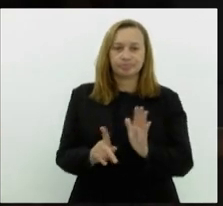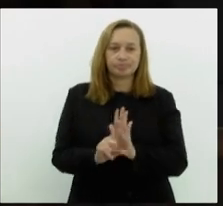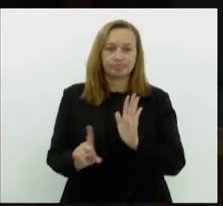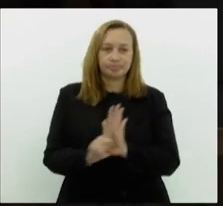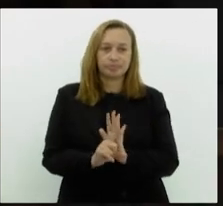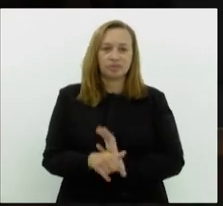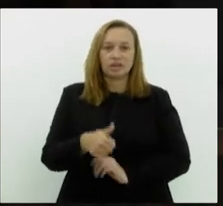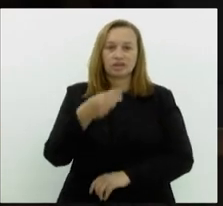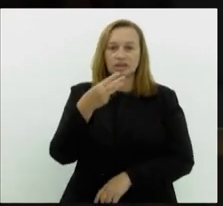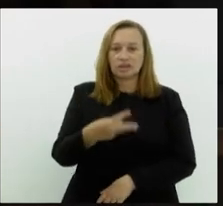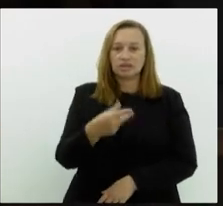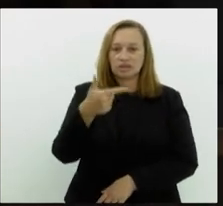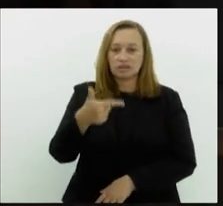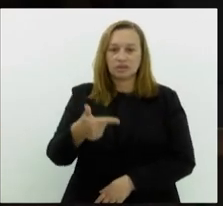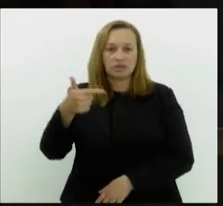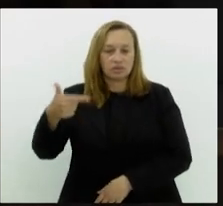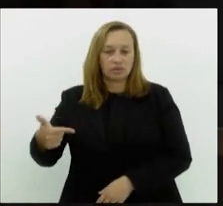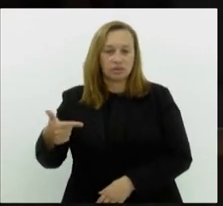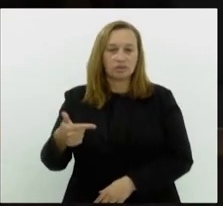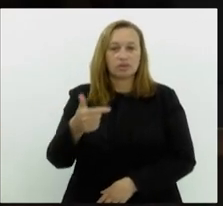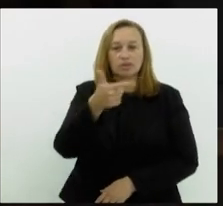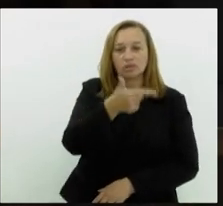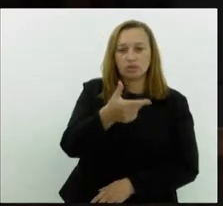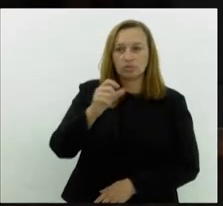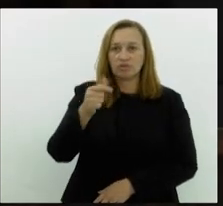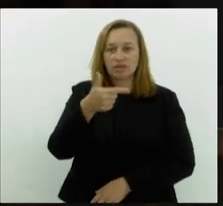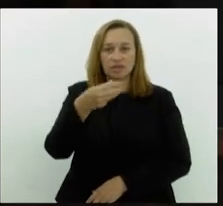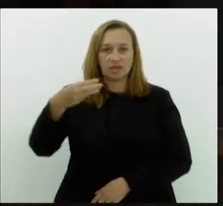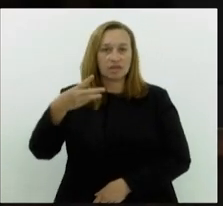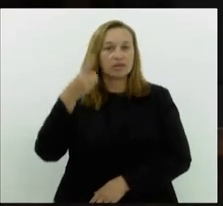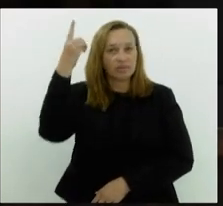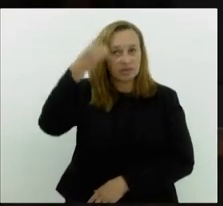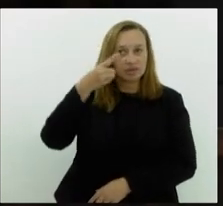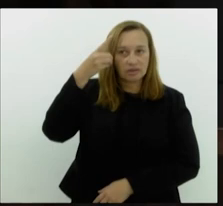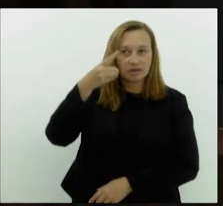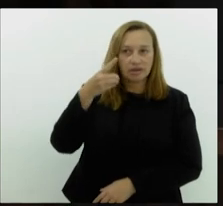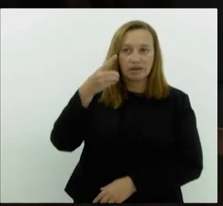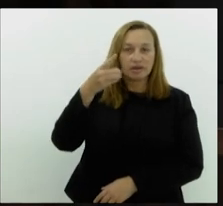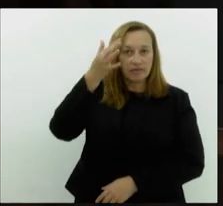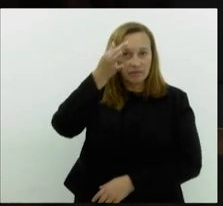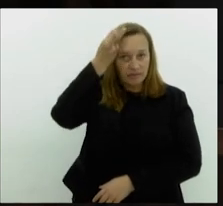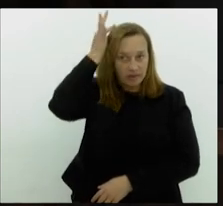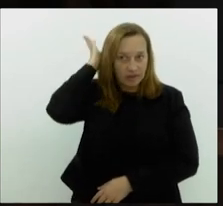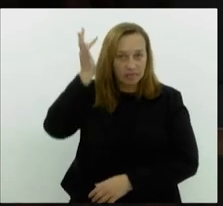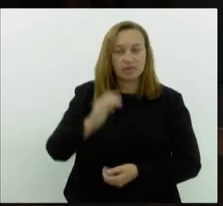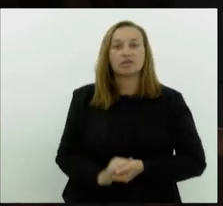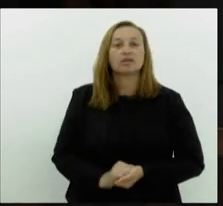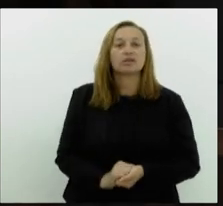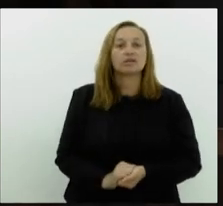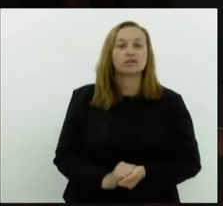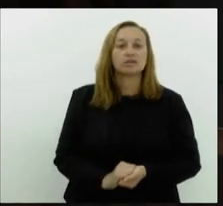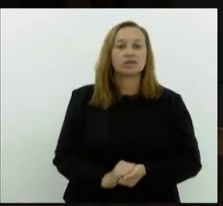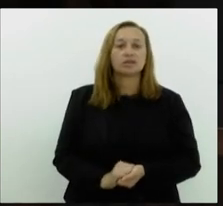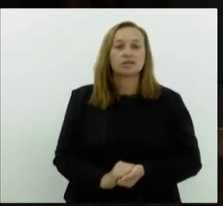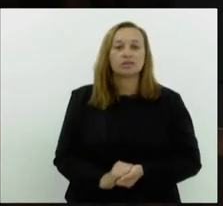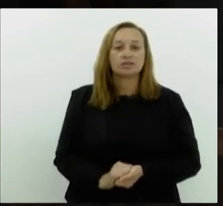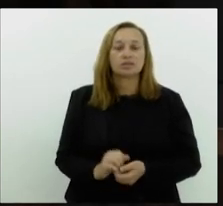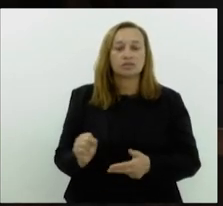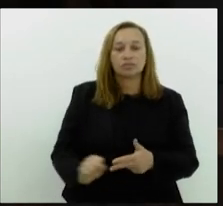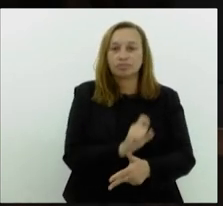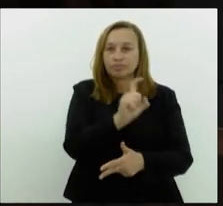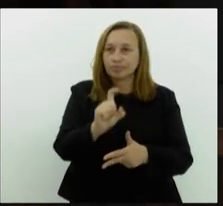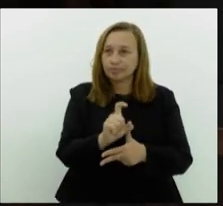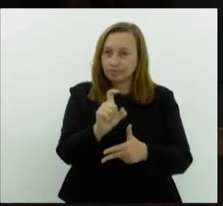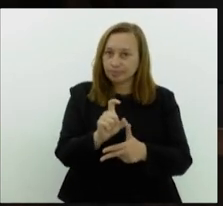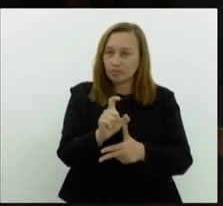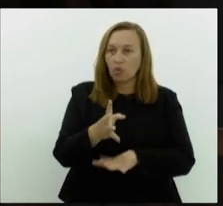lei nº 322, barra 2023, de autoria do deputado Fede Pacheco, que autoriza o Poder Executivo